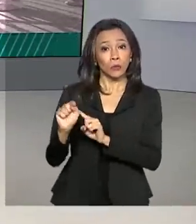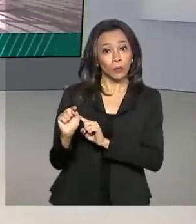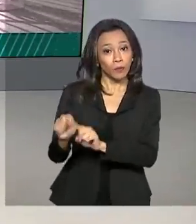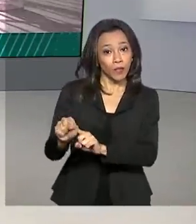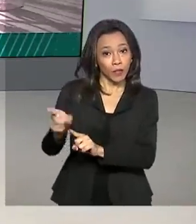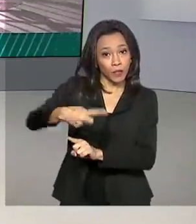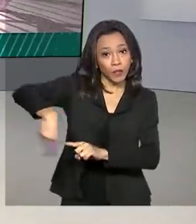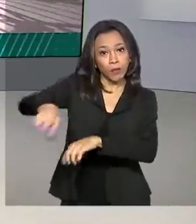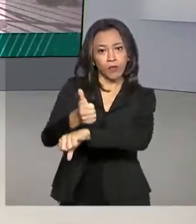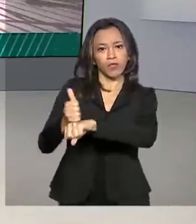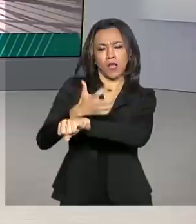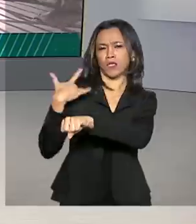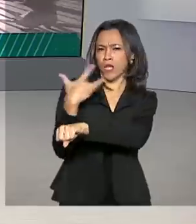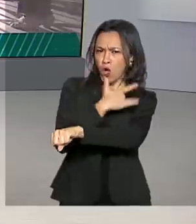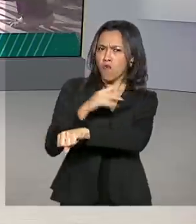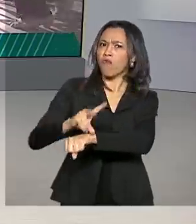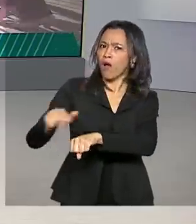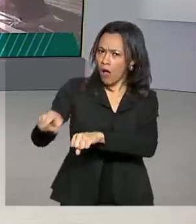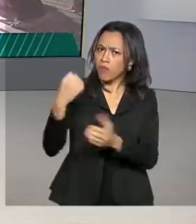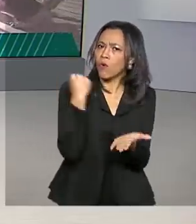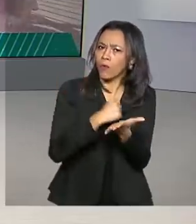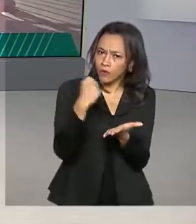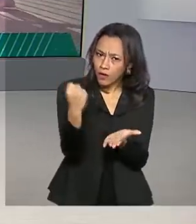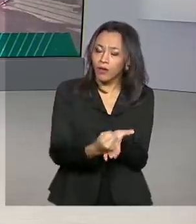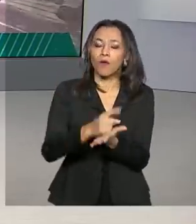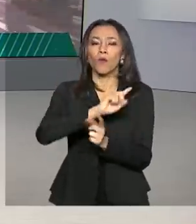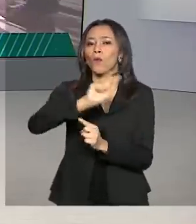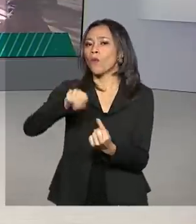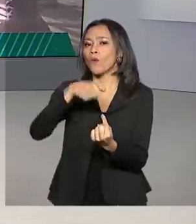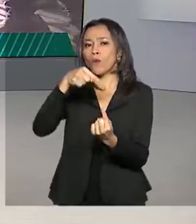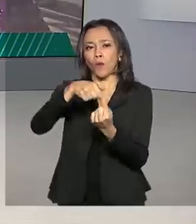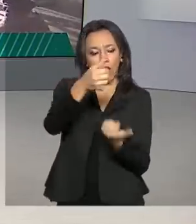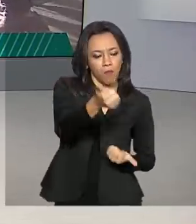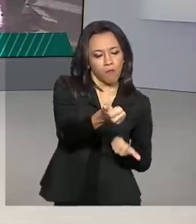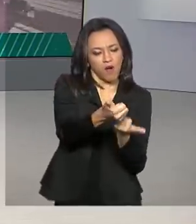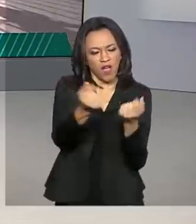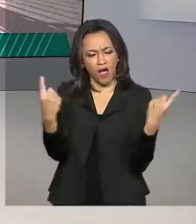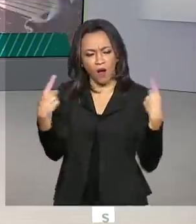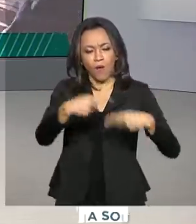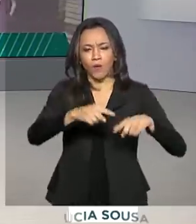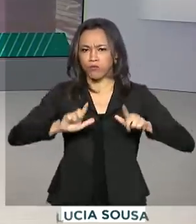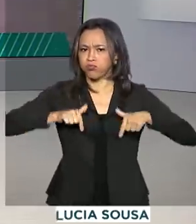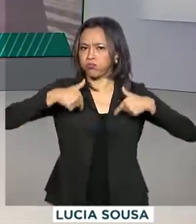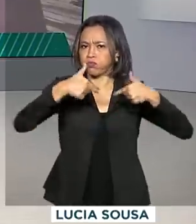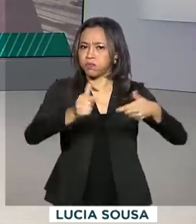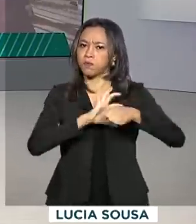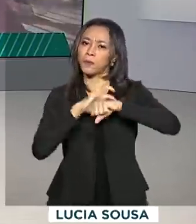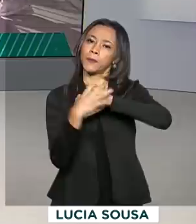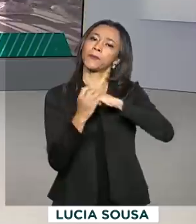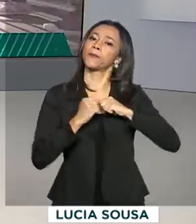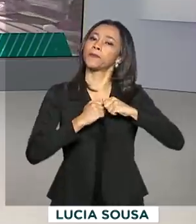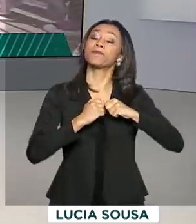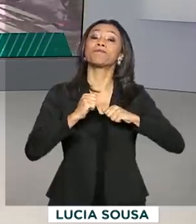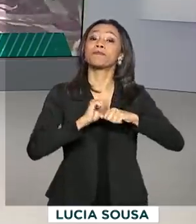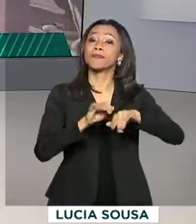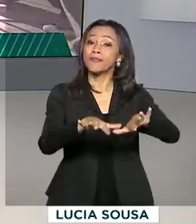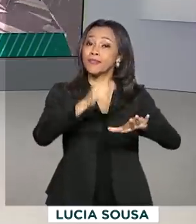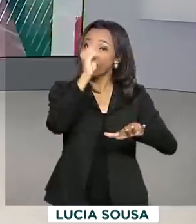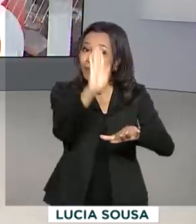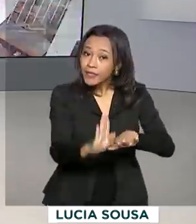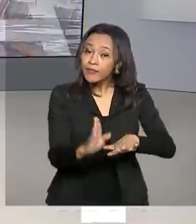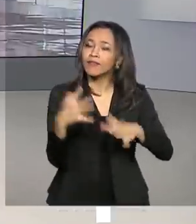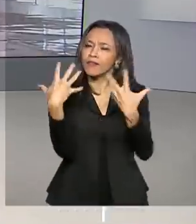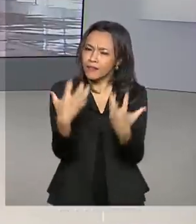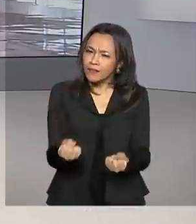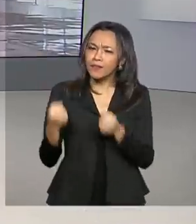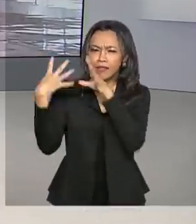de saúde vão poder ser contratados para reforçar o apoio no combate ao coronavírus no Brasil. Vamos saber os detalhes então com a